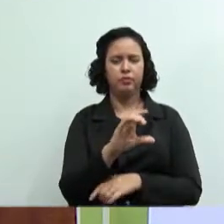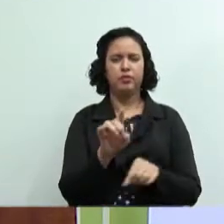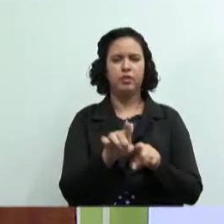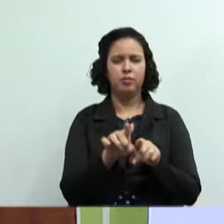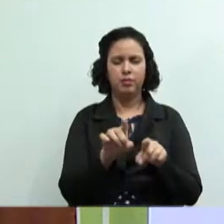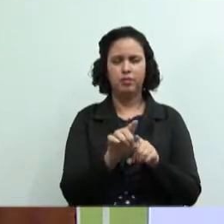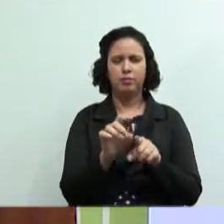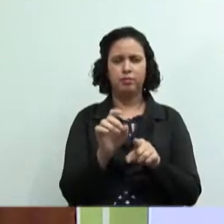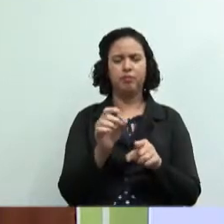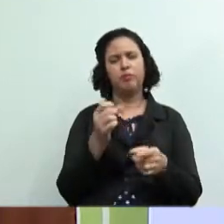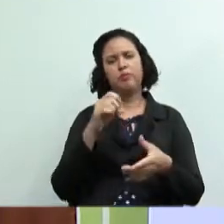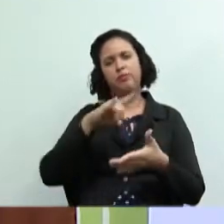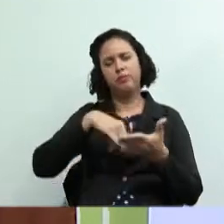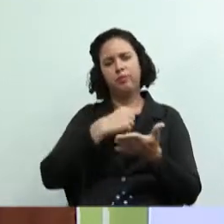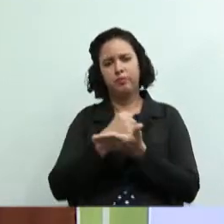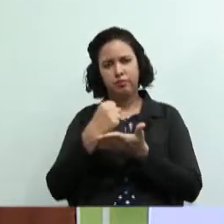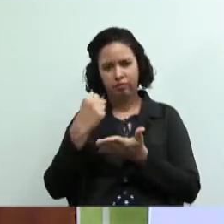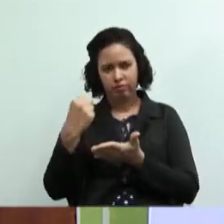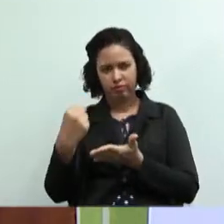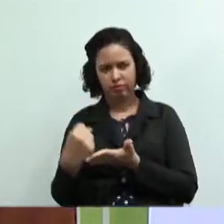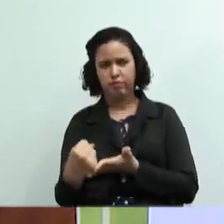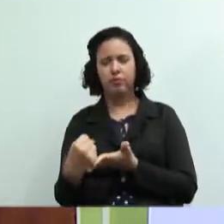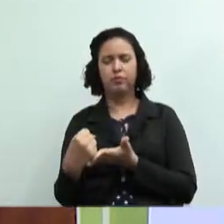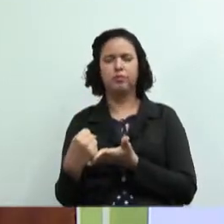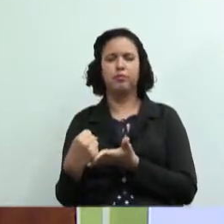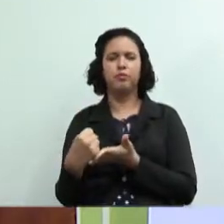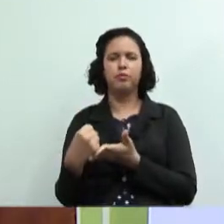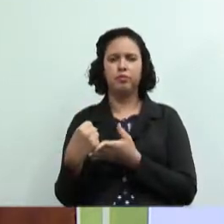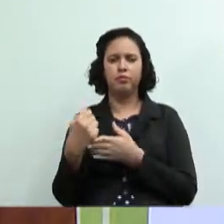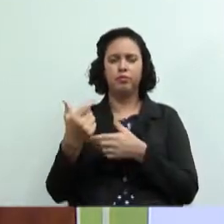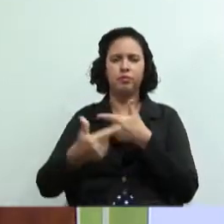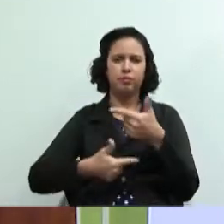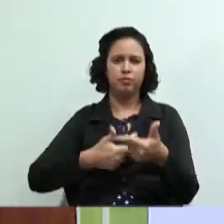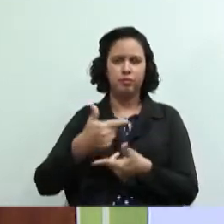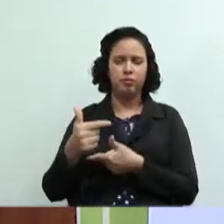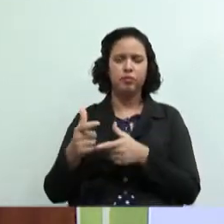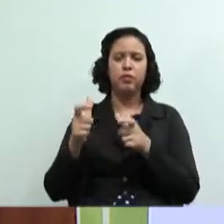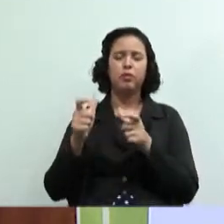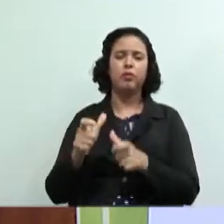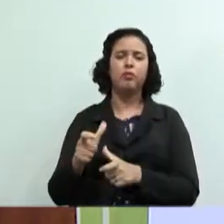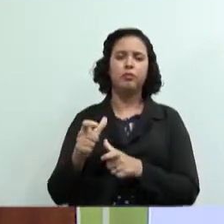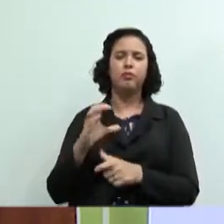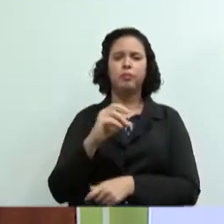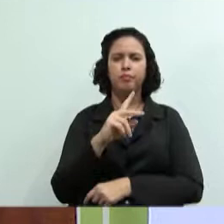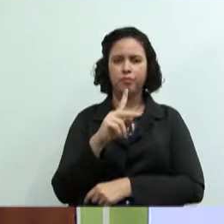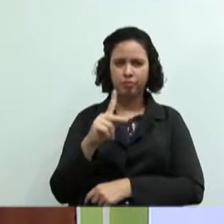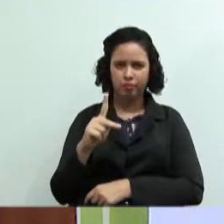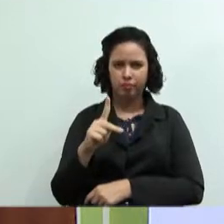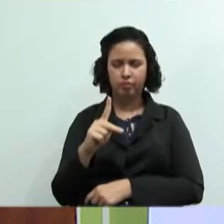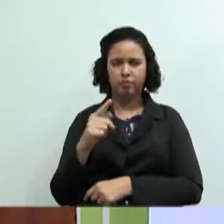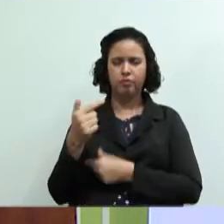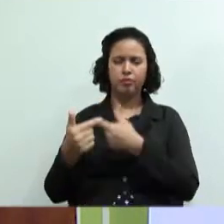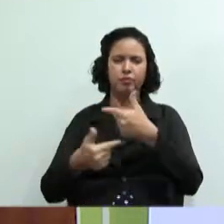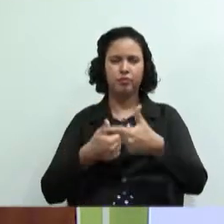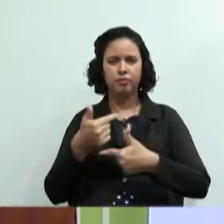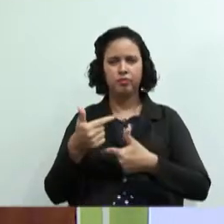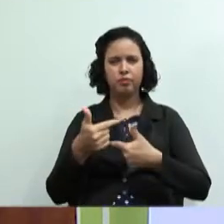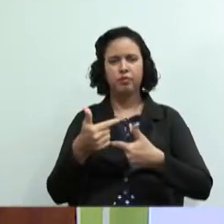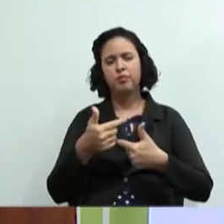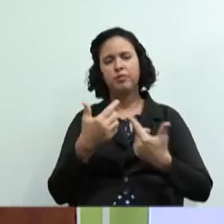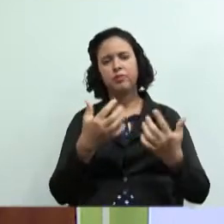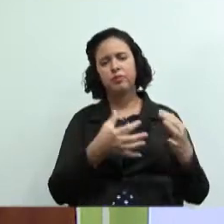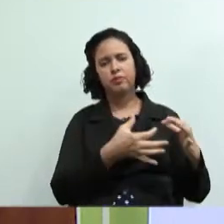percebem que esses 13 ramos do cooperativismo eles podem trabalhar um para o outro e nesse sentido nossa